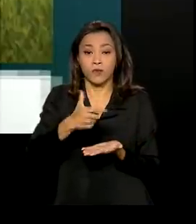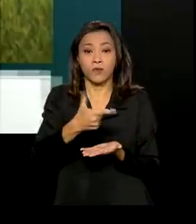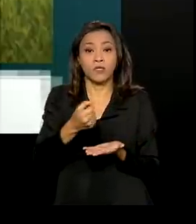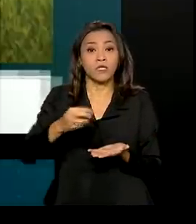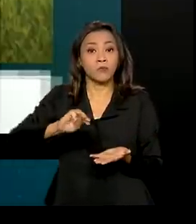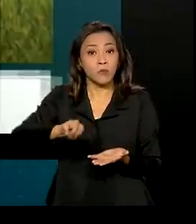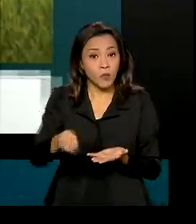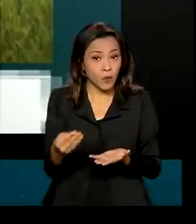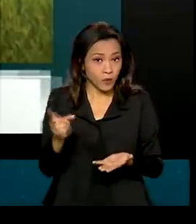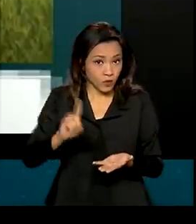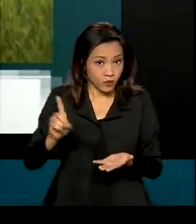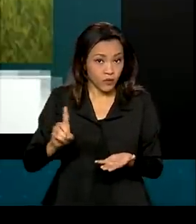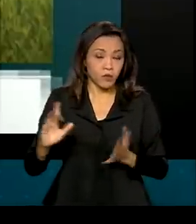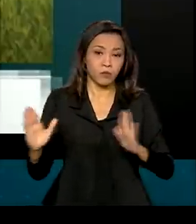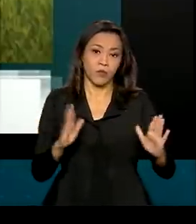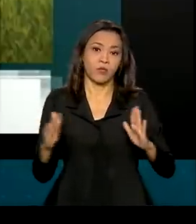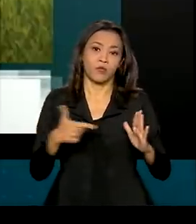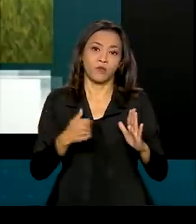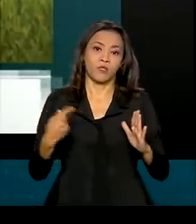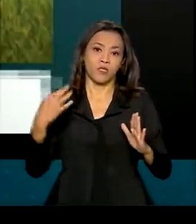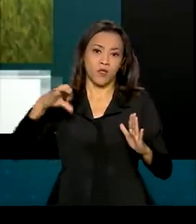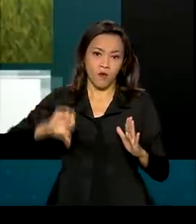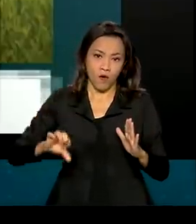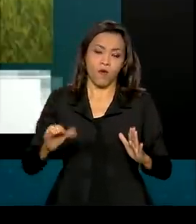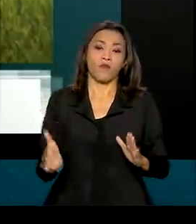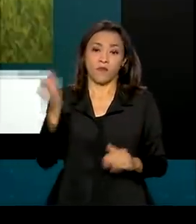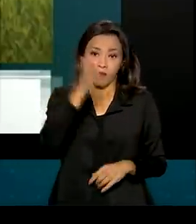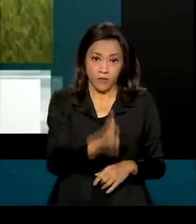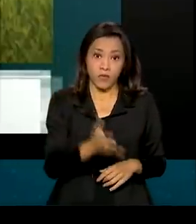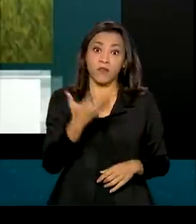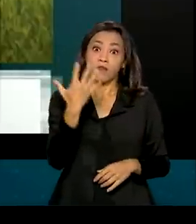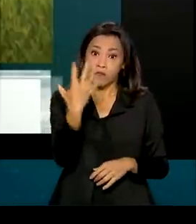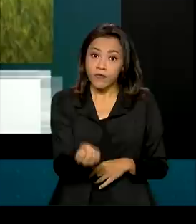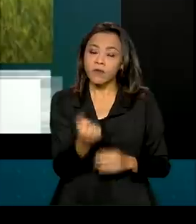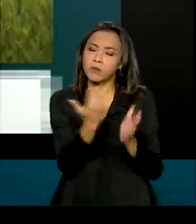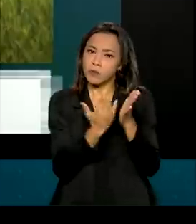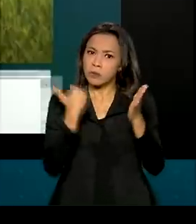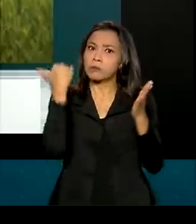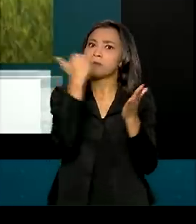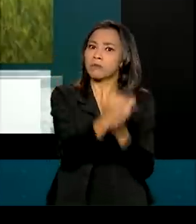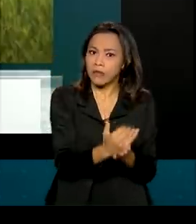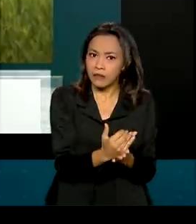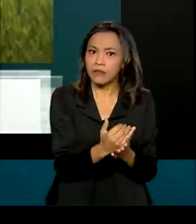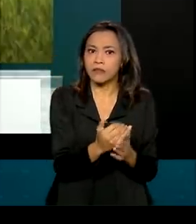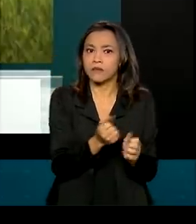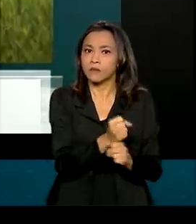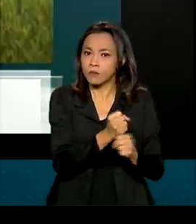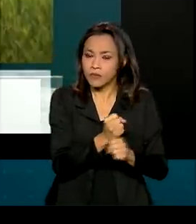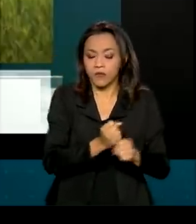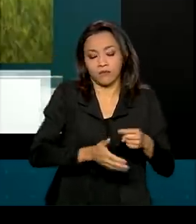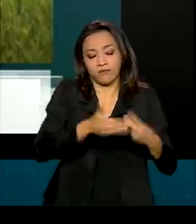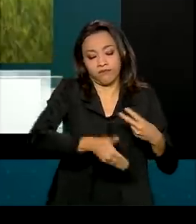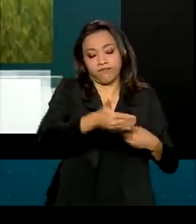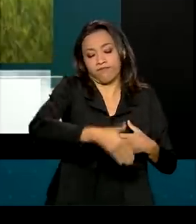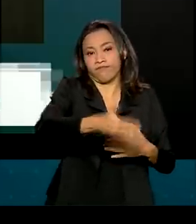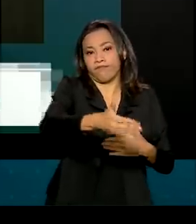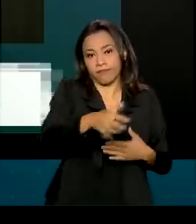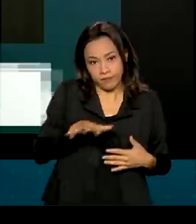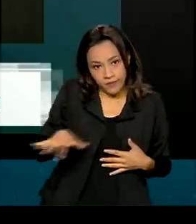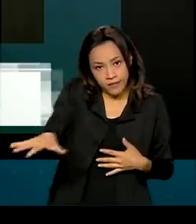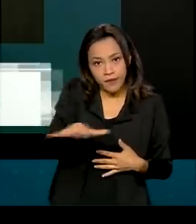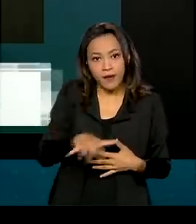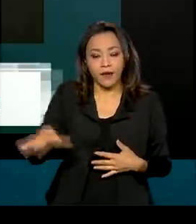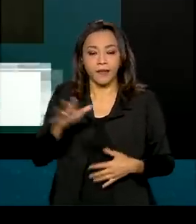em 2019 e devemos crescer muito mais nos próximos anos nesse setor.